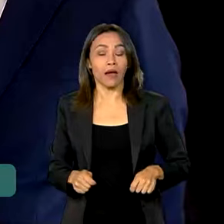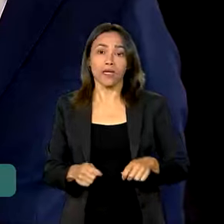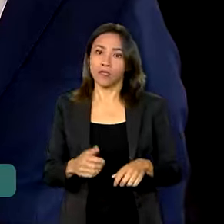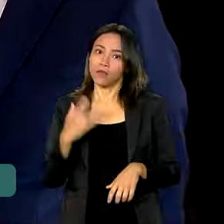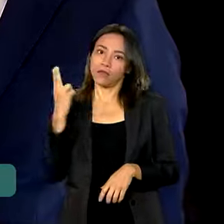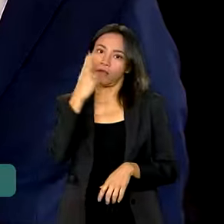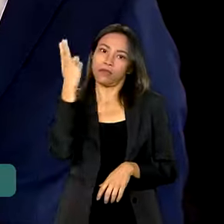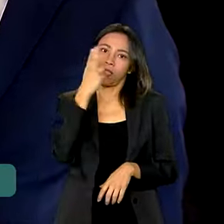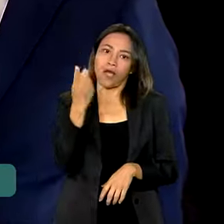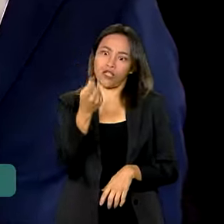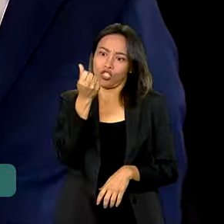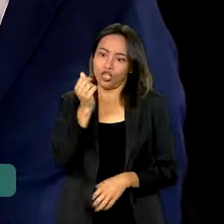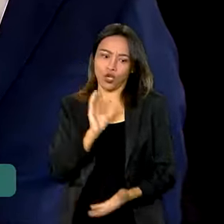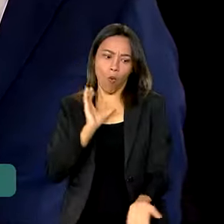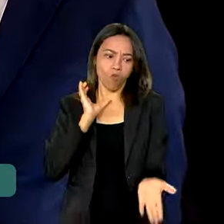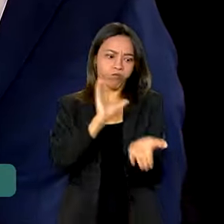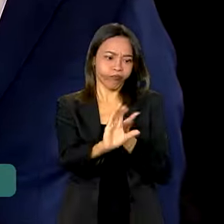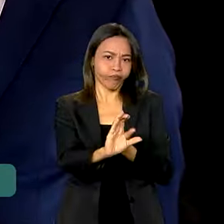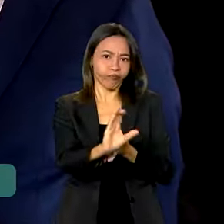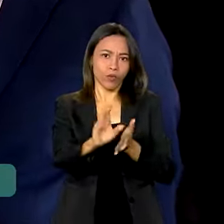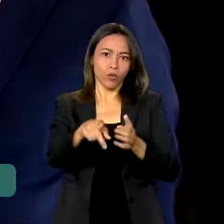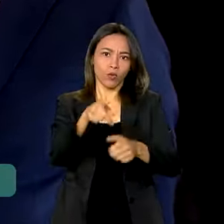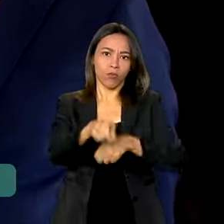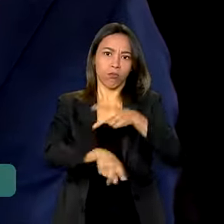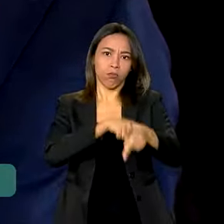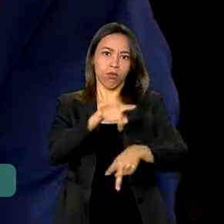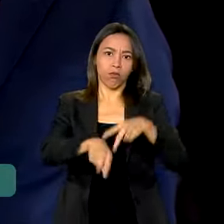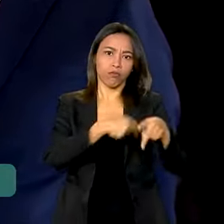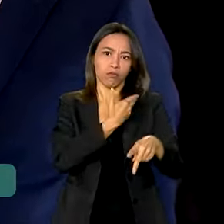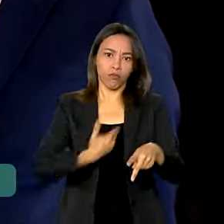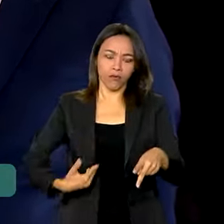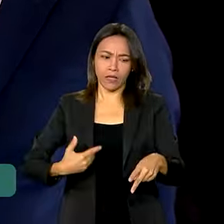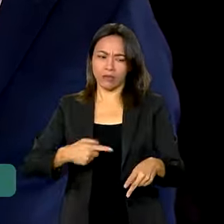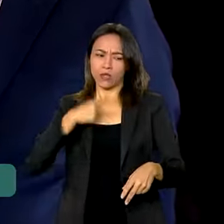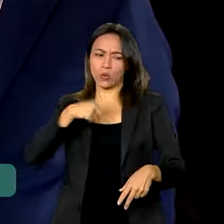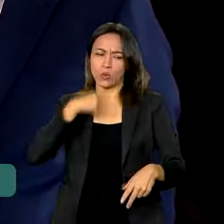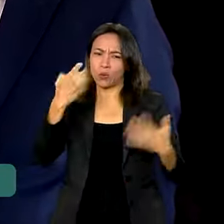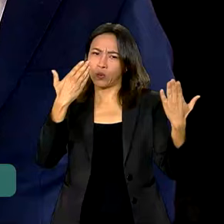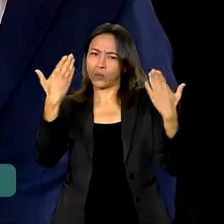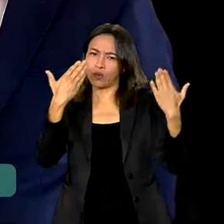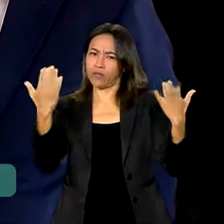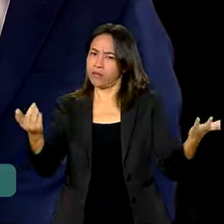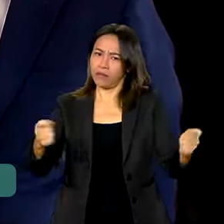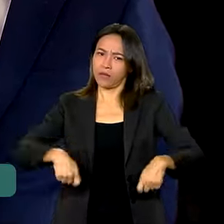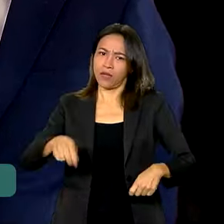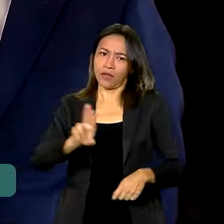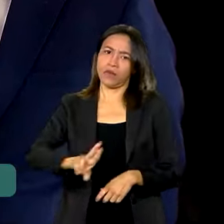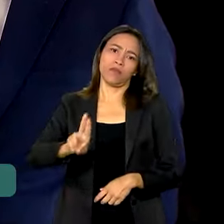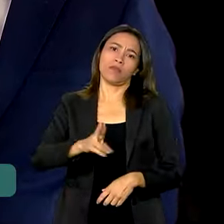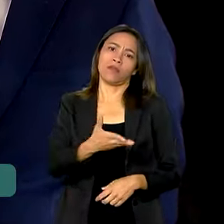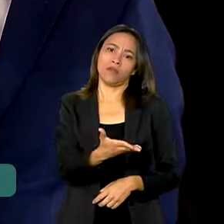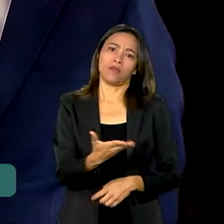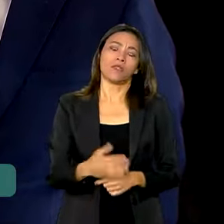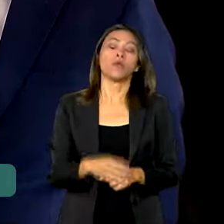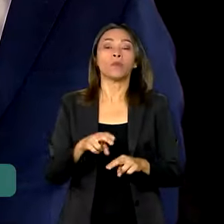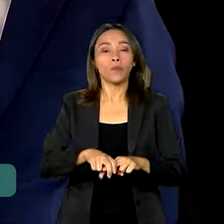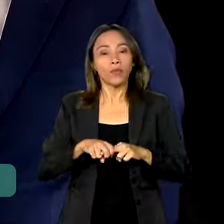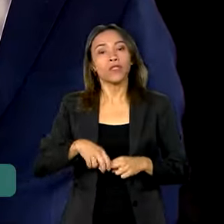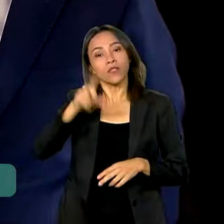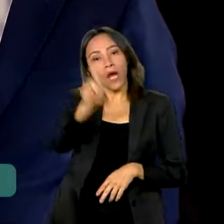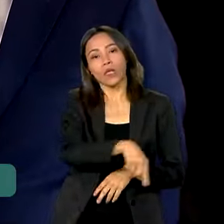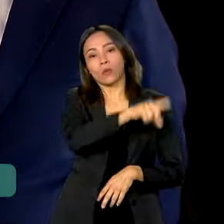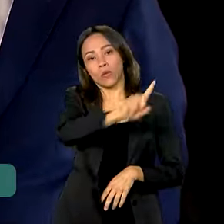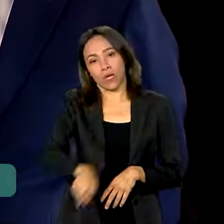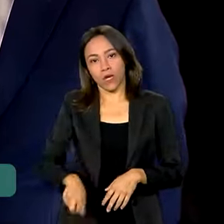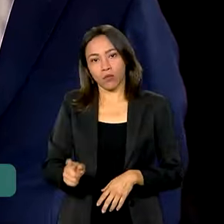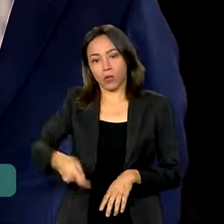colocar dinheiro público se tiver qualquer fragilidade ou dúvida de um processo como esse. É por isso a decisão de anular esse